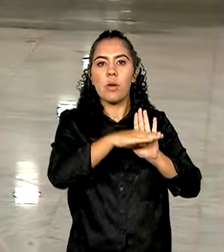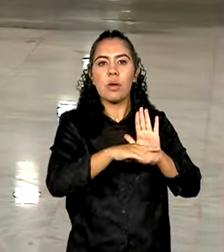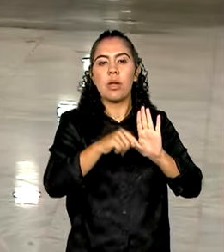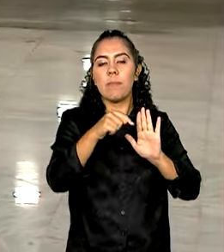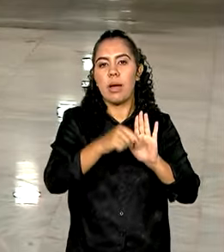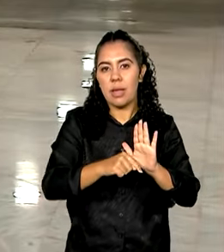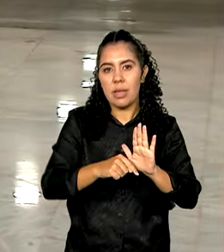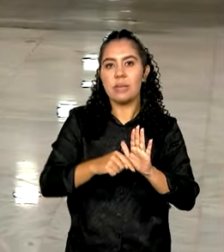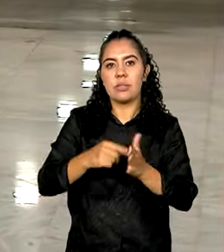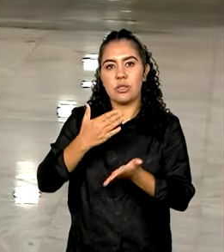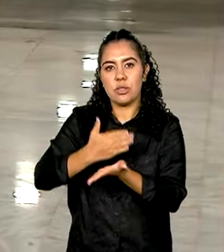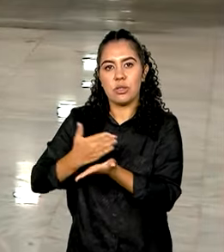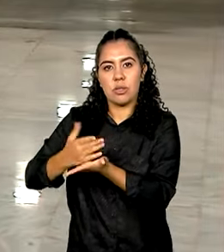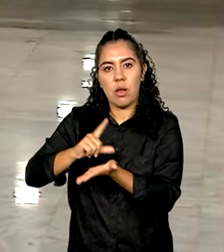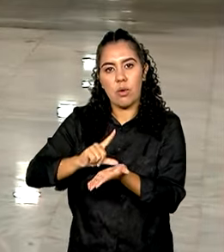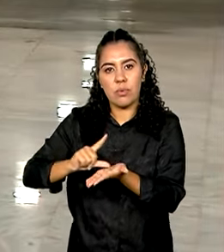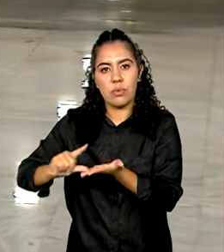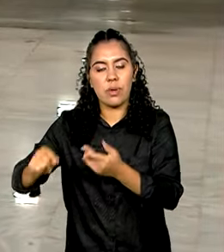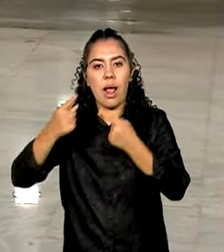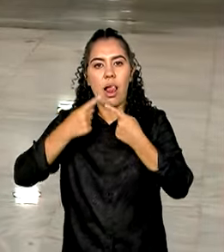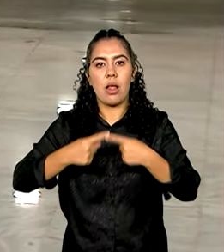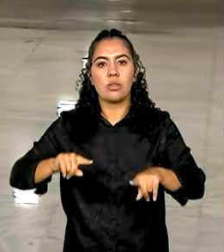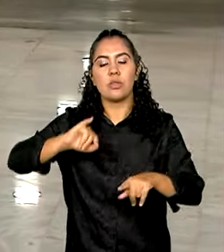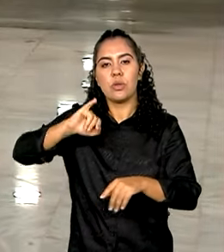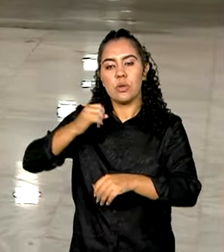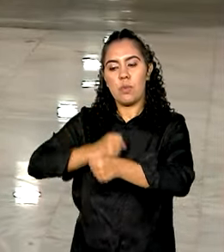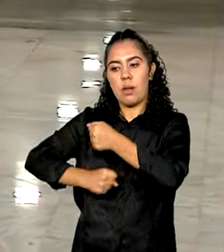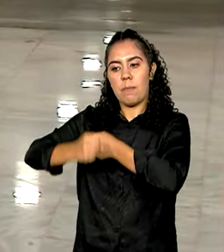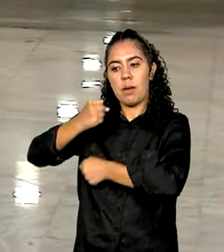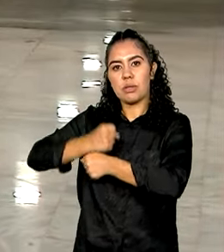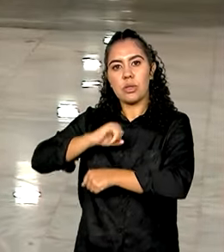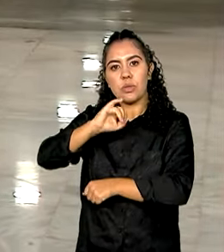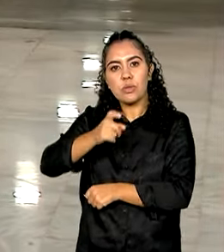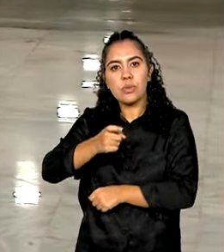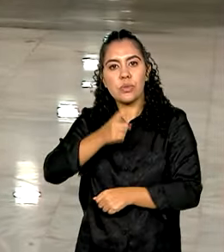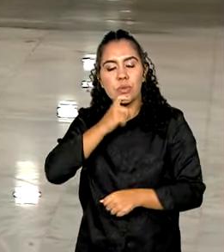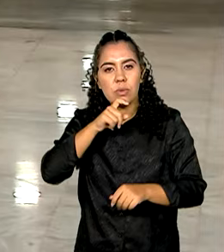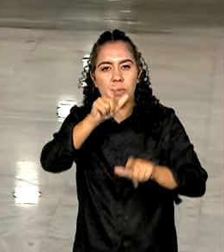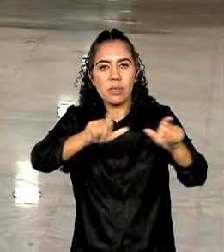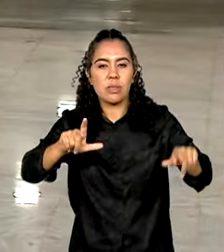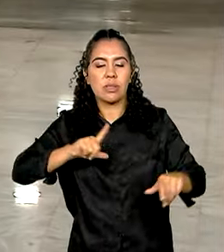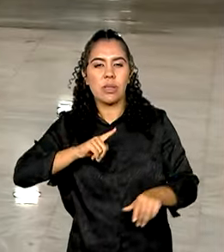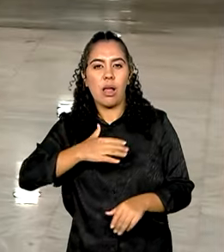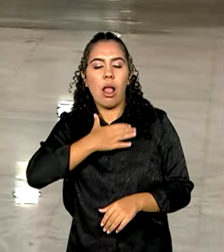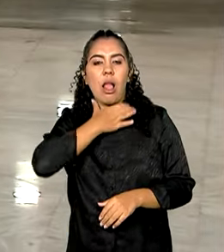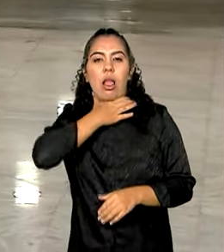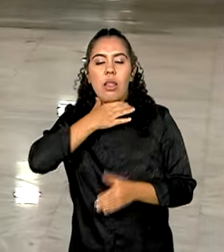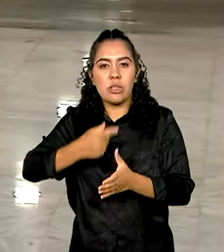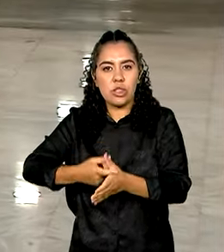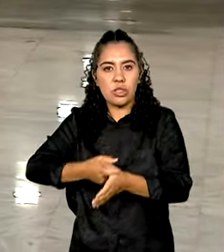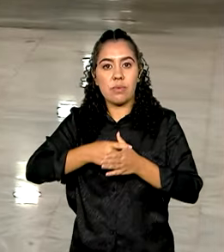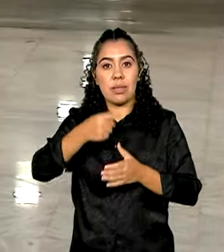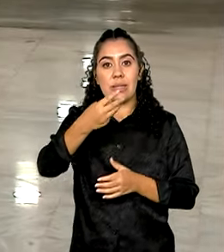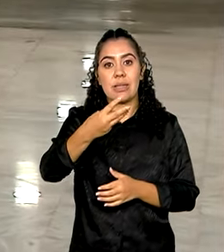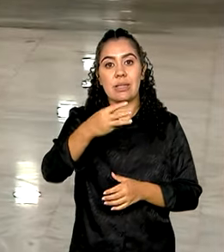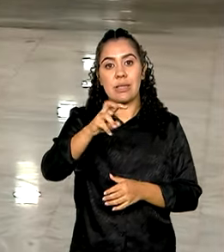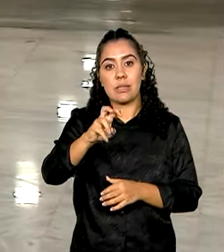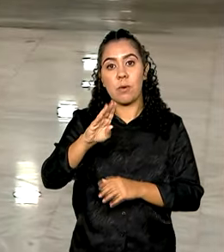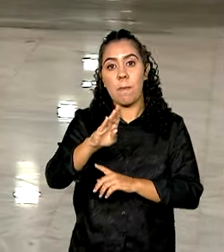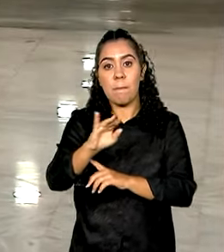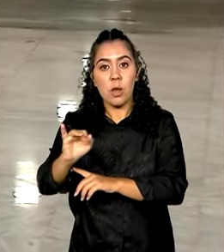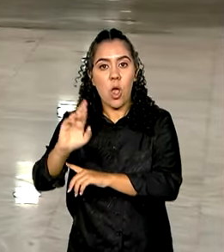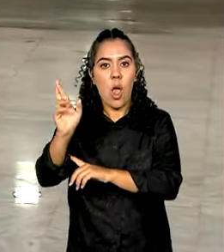em julho do ano passado, para ajudar brasileiros endividados. R$ 35 bilhões foram arrecadados com os